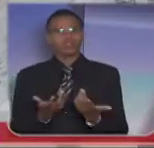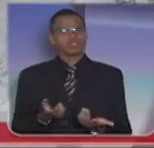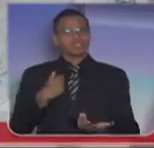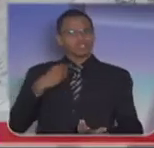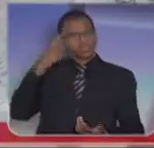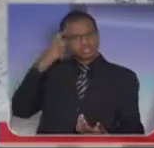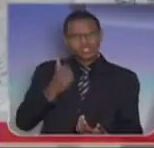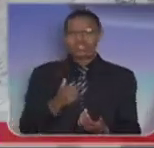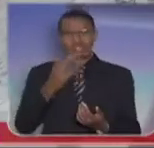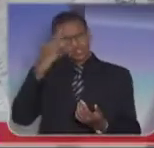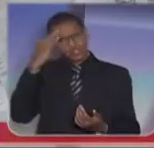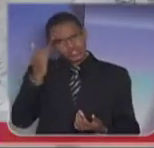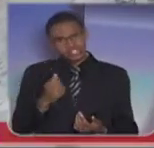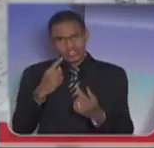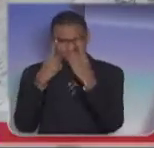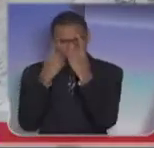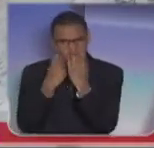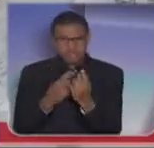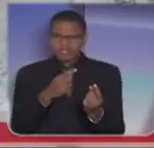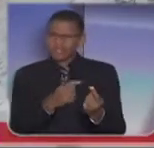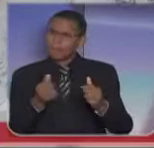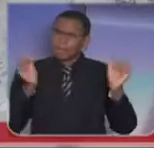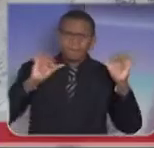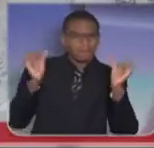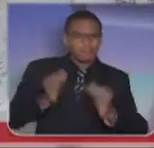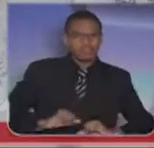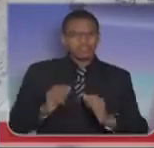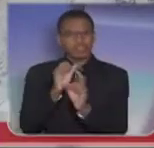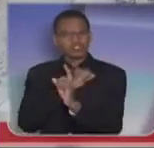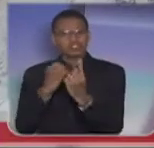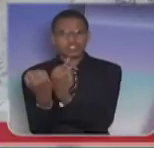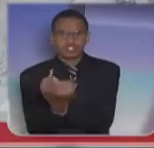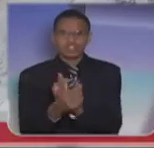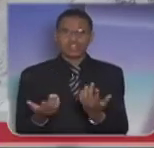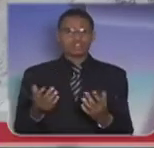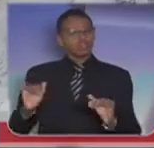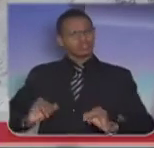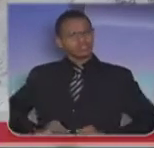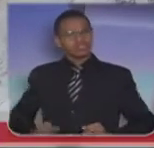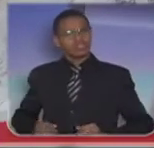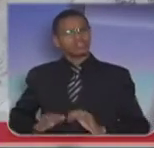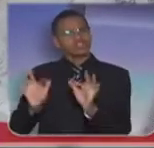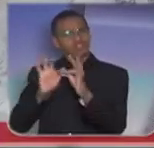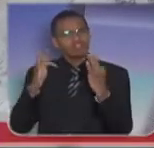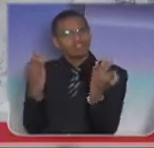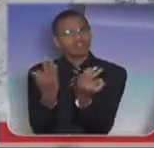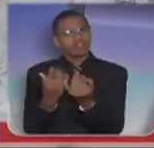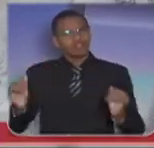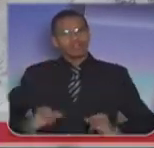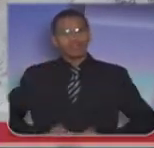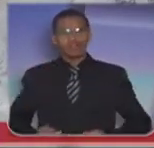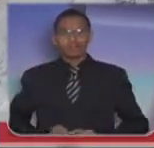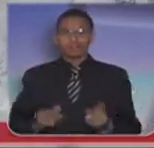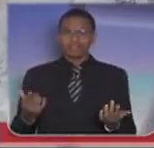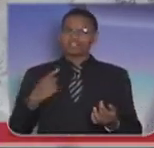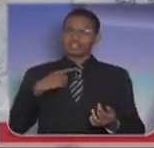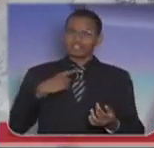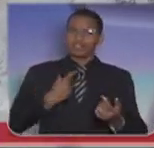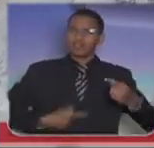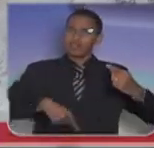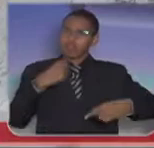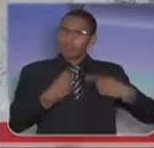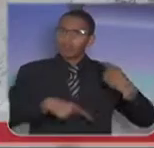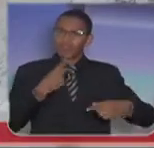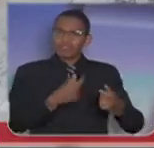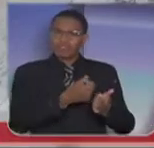piores coisas que pode abater sobre a sociedade, sobre as famílias. E é interessante que tem políticos que procuram defender